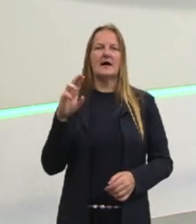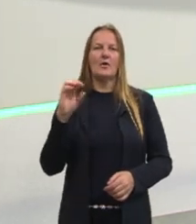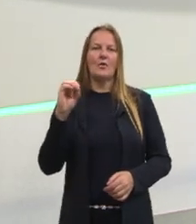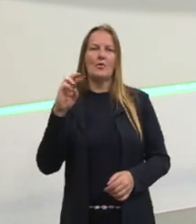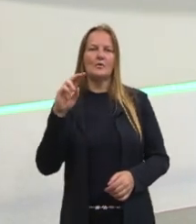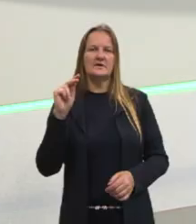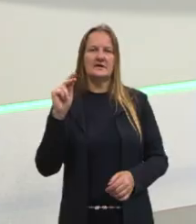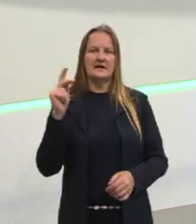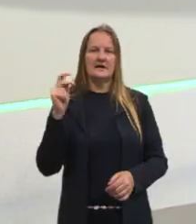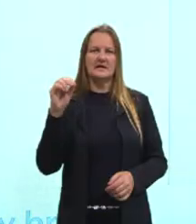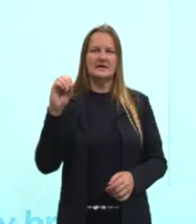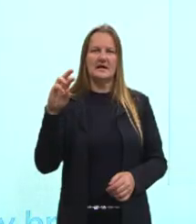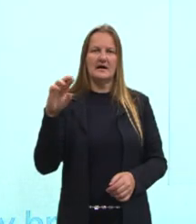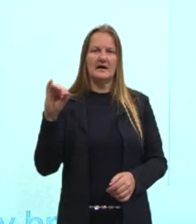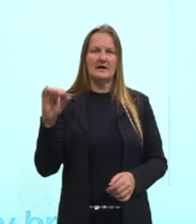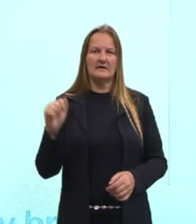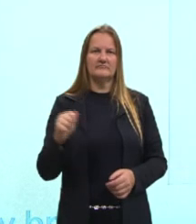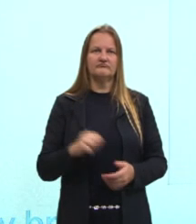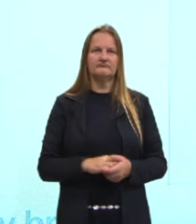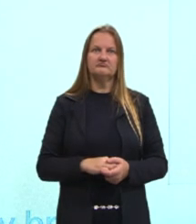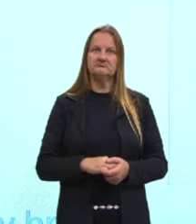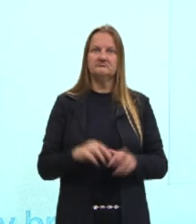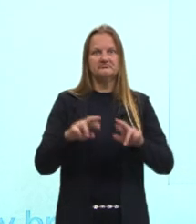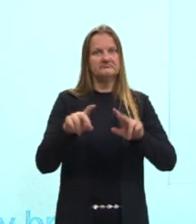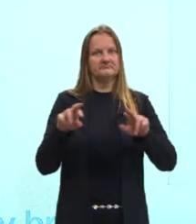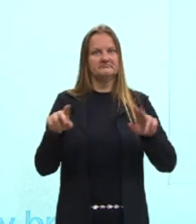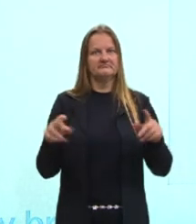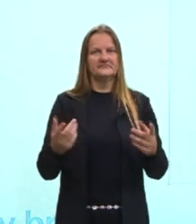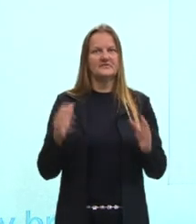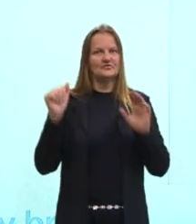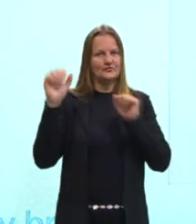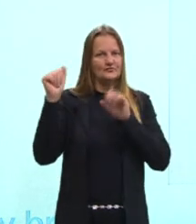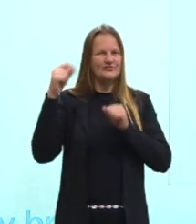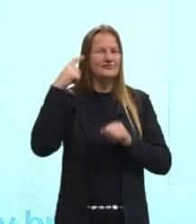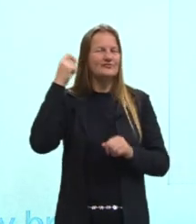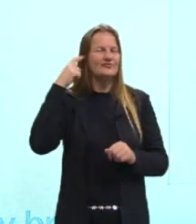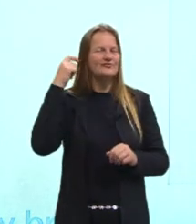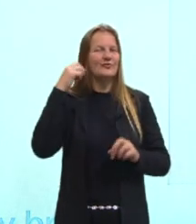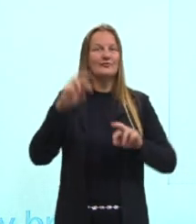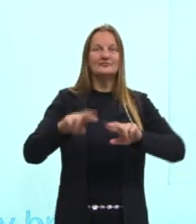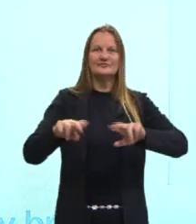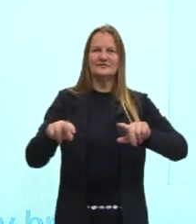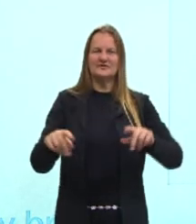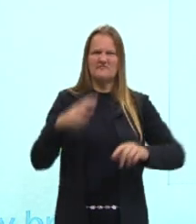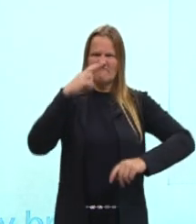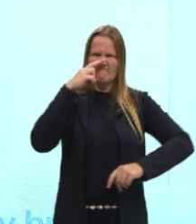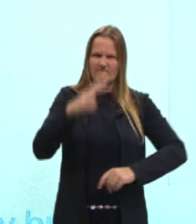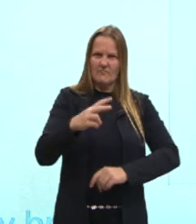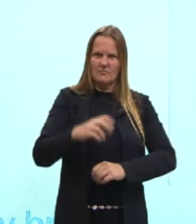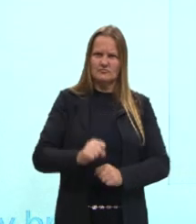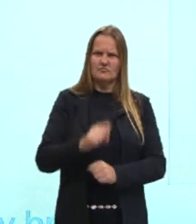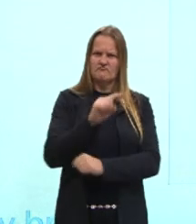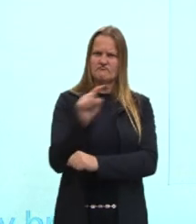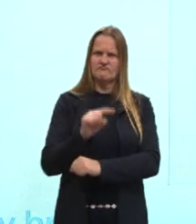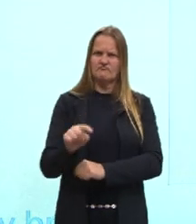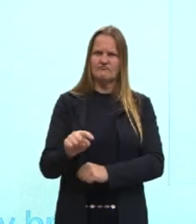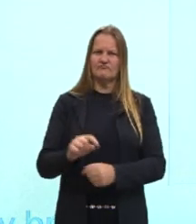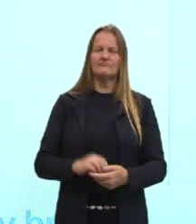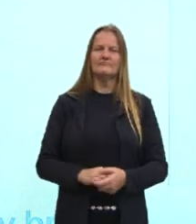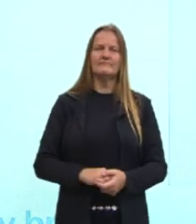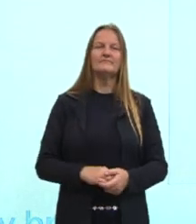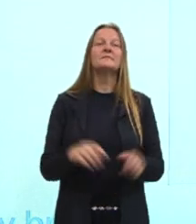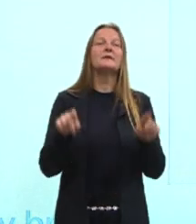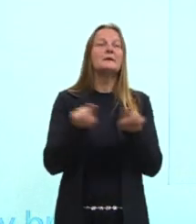SANA-ÓRIA. Então, nós teremos esse som sempre forte. E por último, vamos